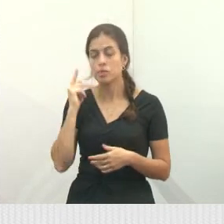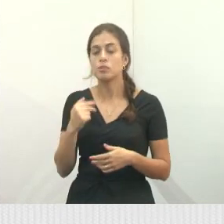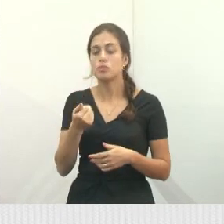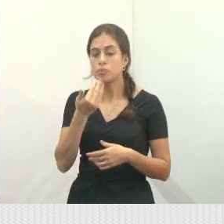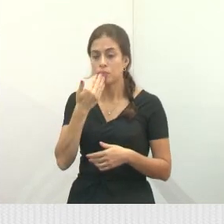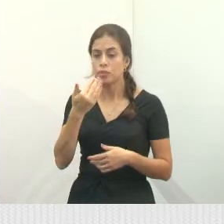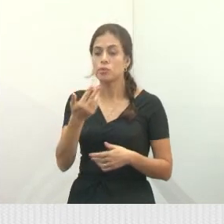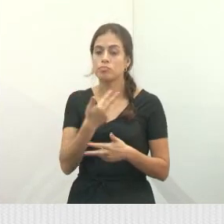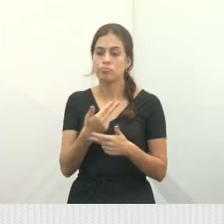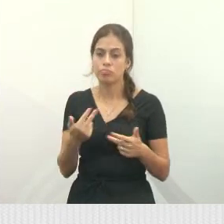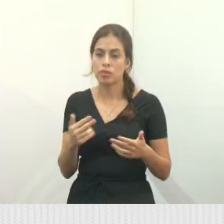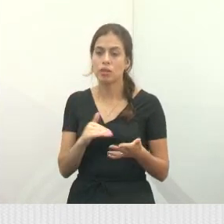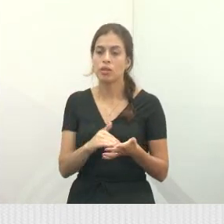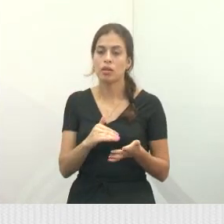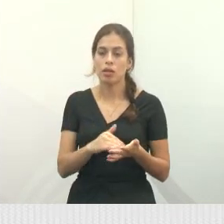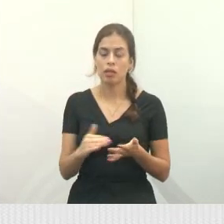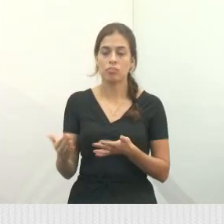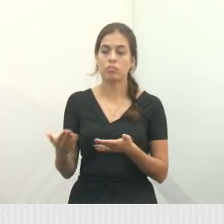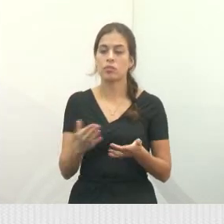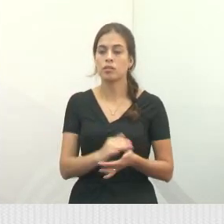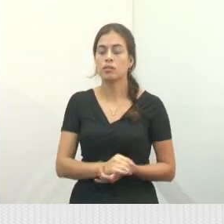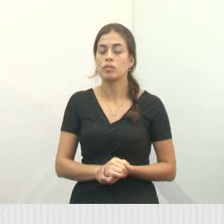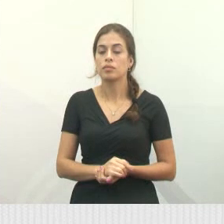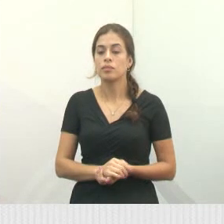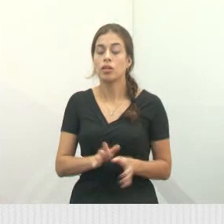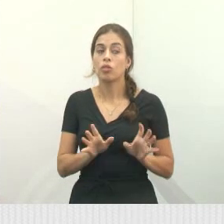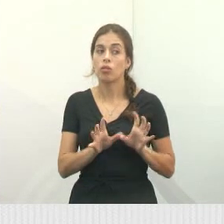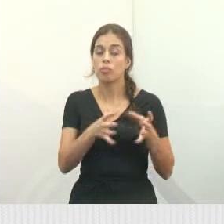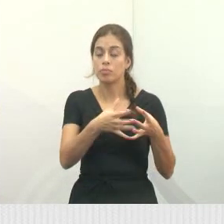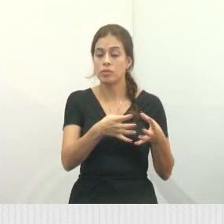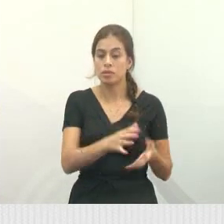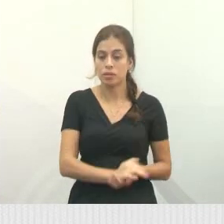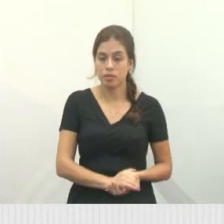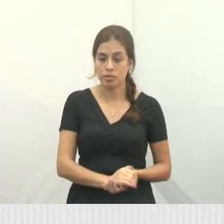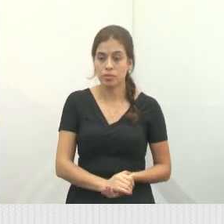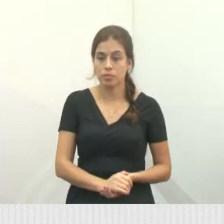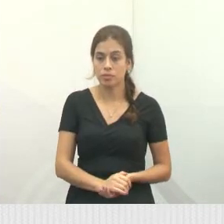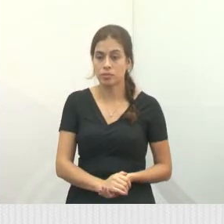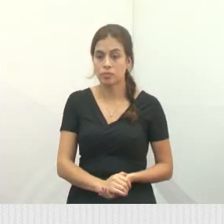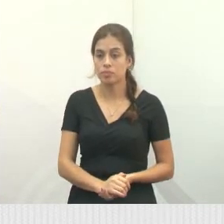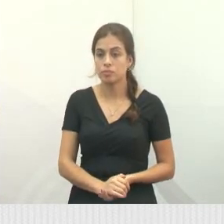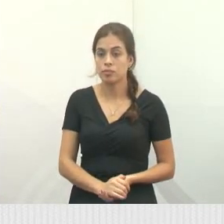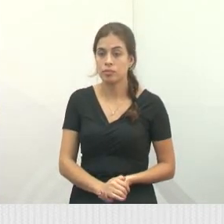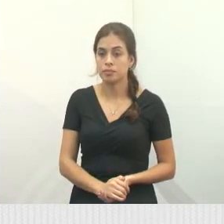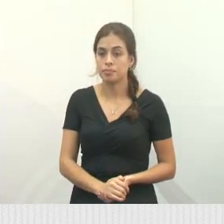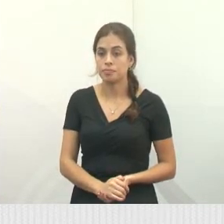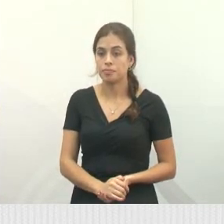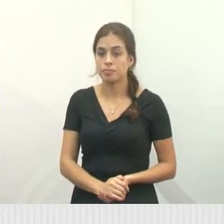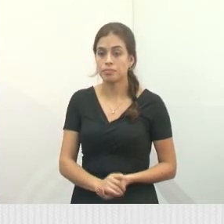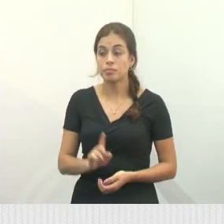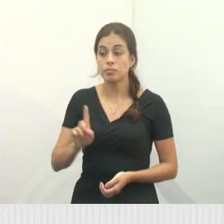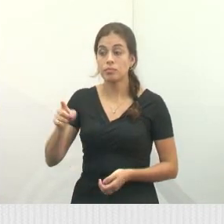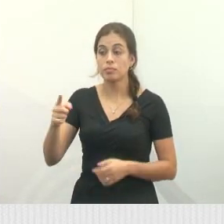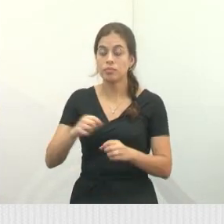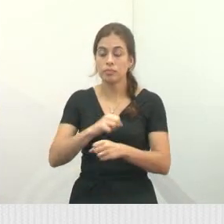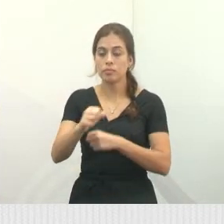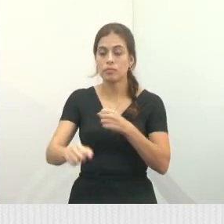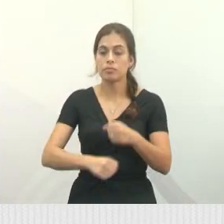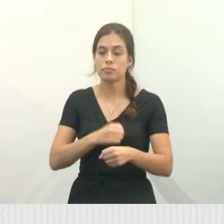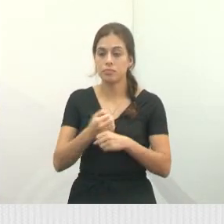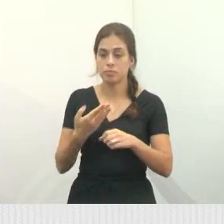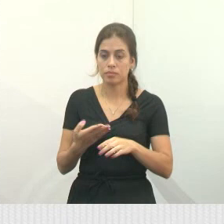dos secretários presentes e da comunidade, as demandas ali para o próximo ano aí no